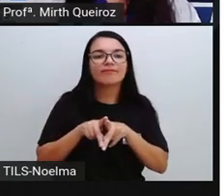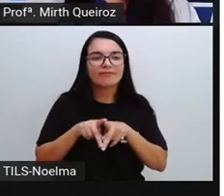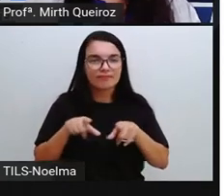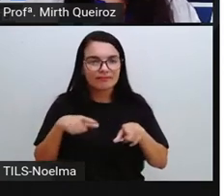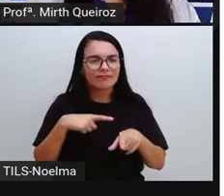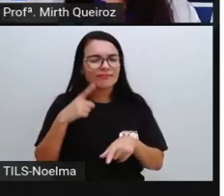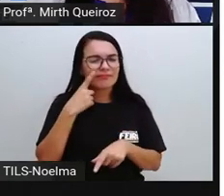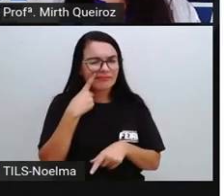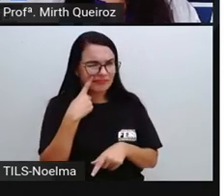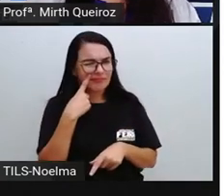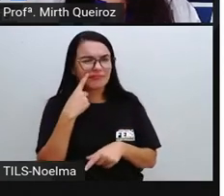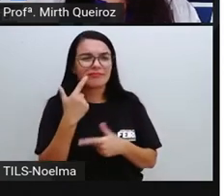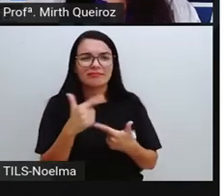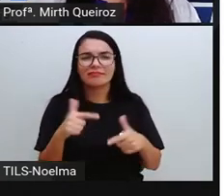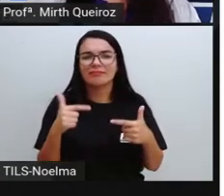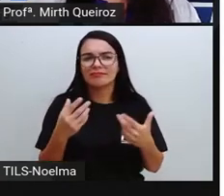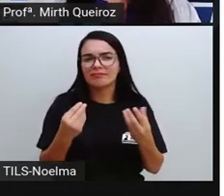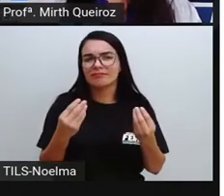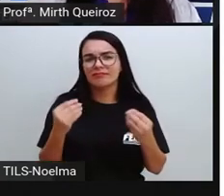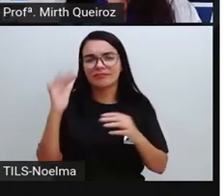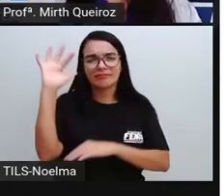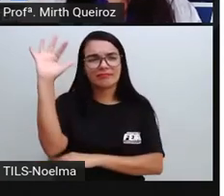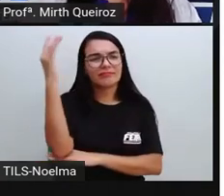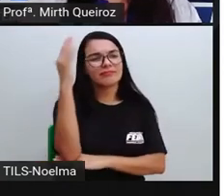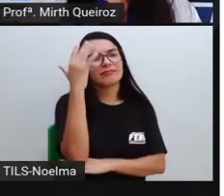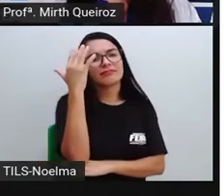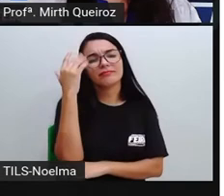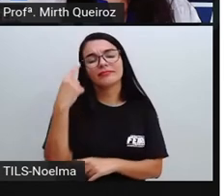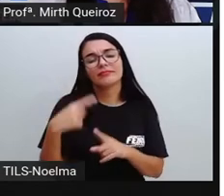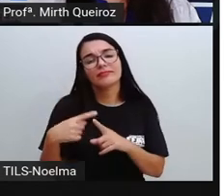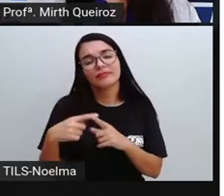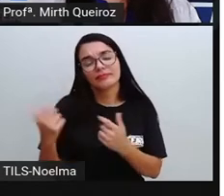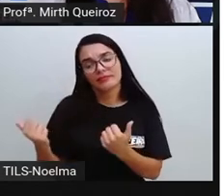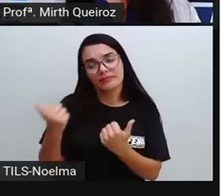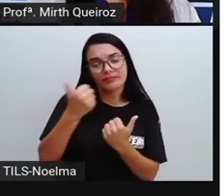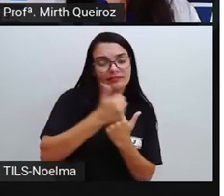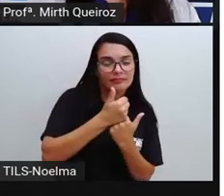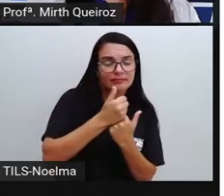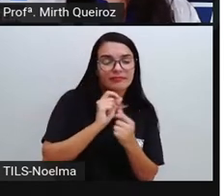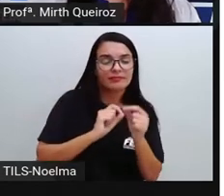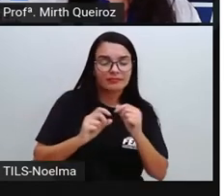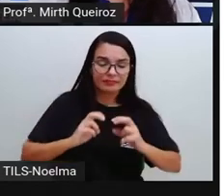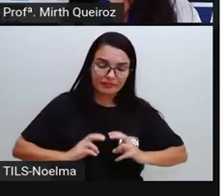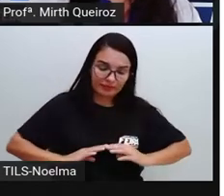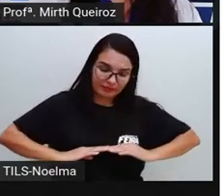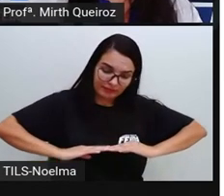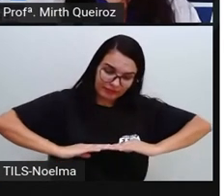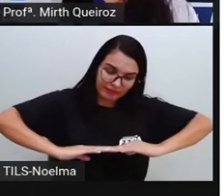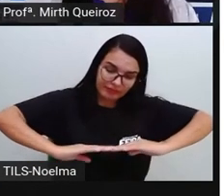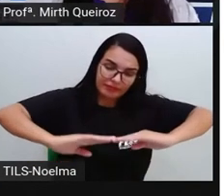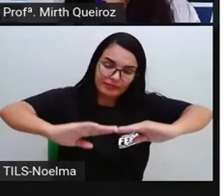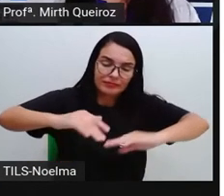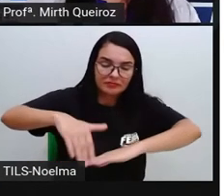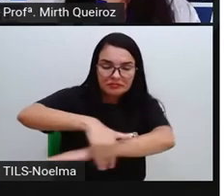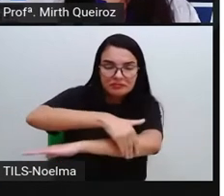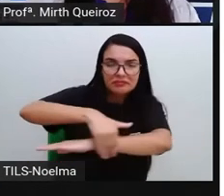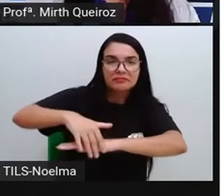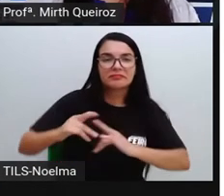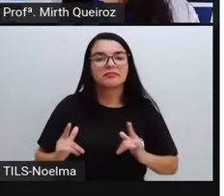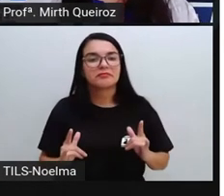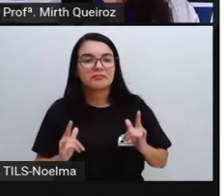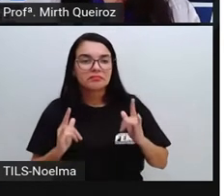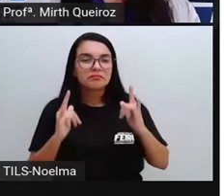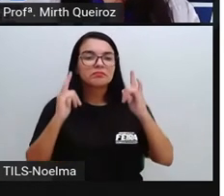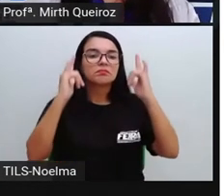ausentes nos grandes centros, uma vez que vão sendo substituídos justamente por essas estradas, por essas ruas, pelos prédios, pelas